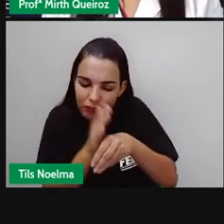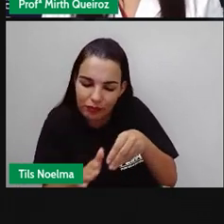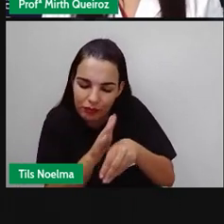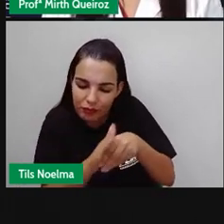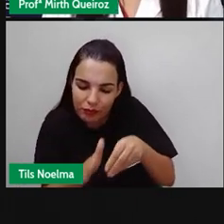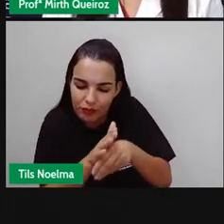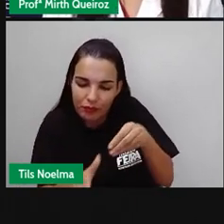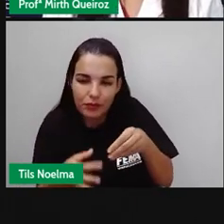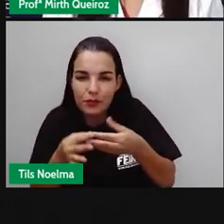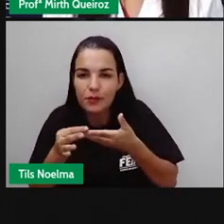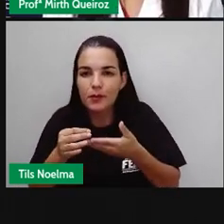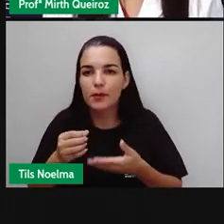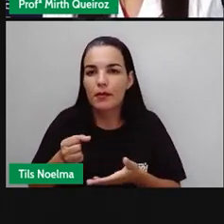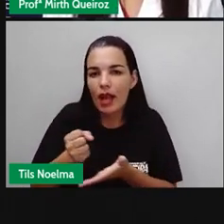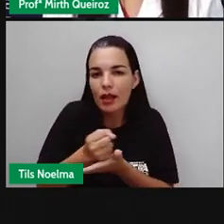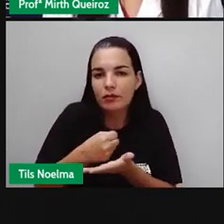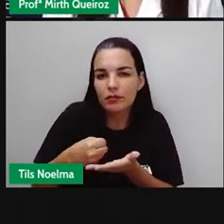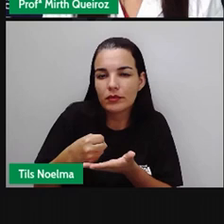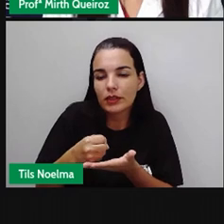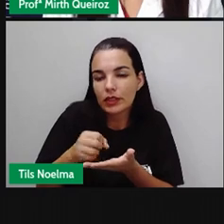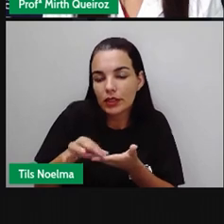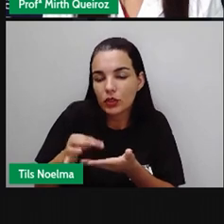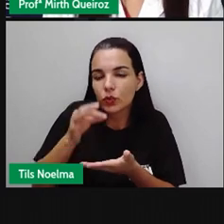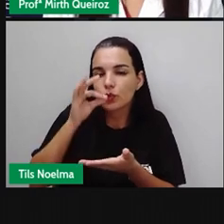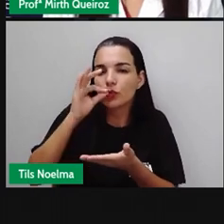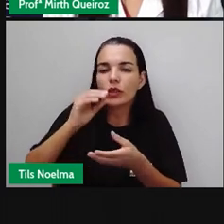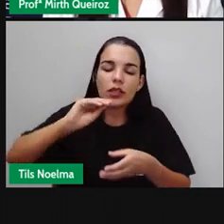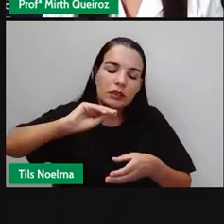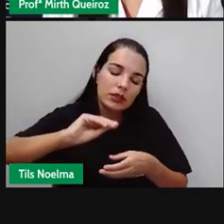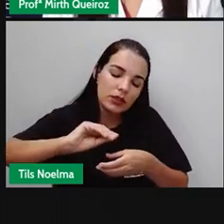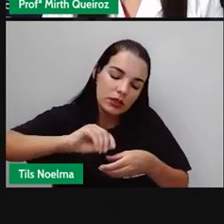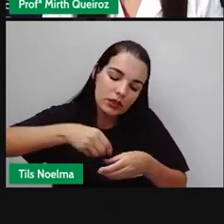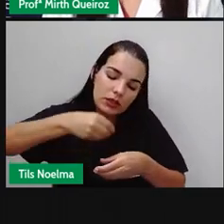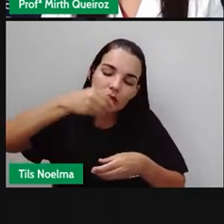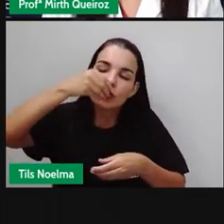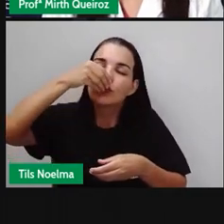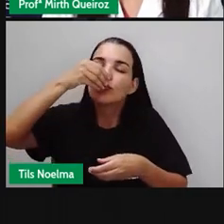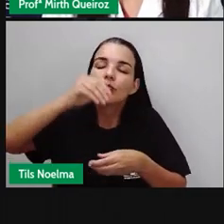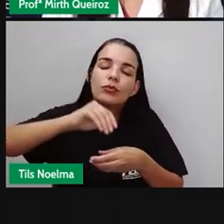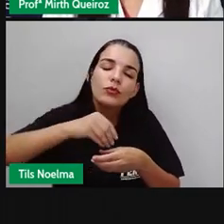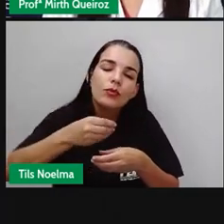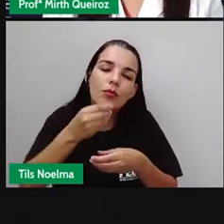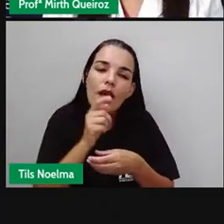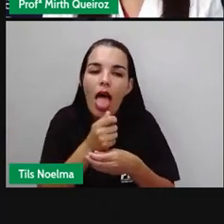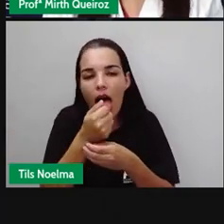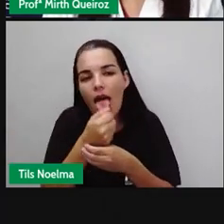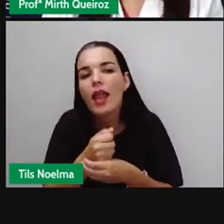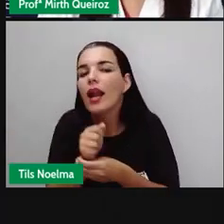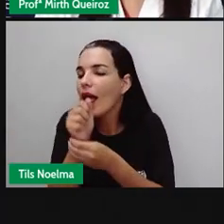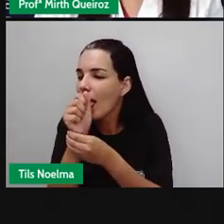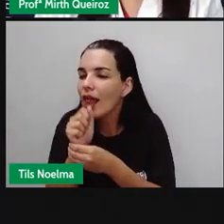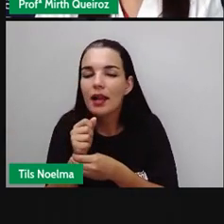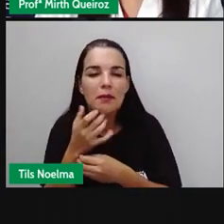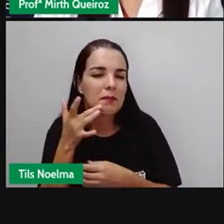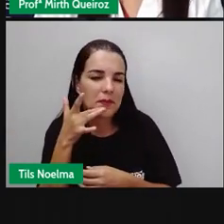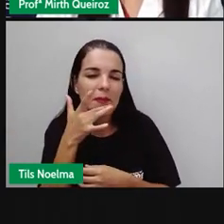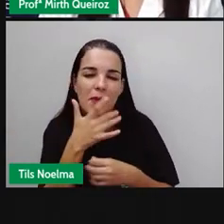yakult e de sobremesa um sorvete de iogurte. Tudo de bom, não é?